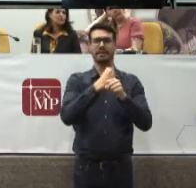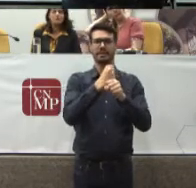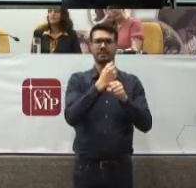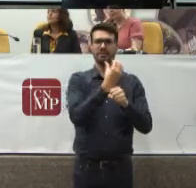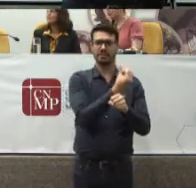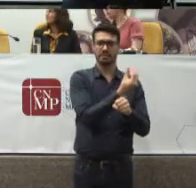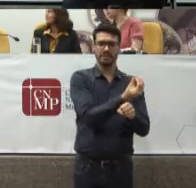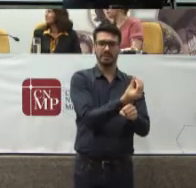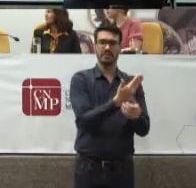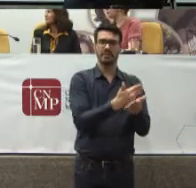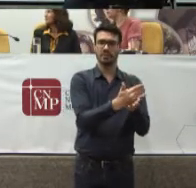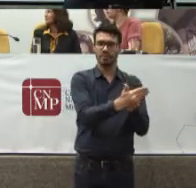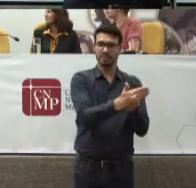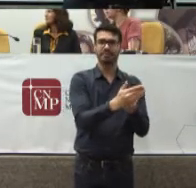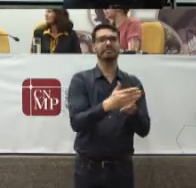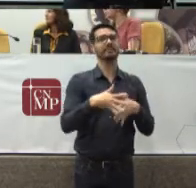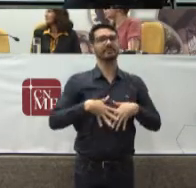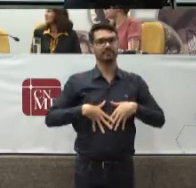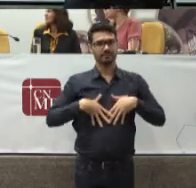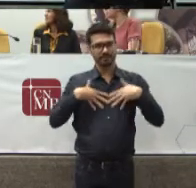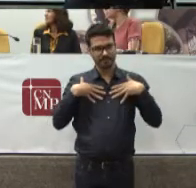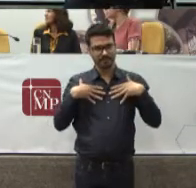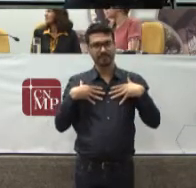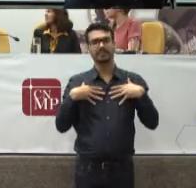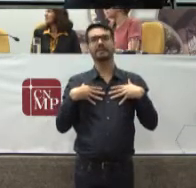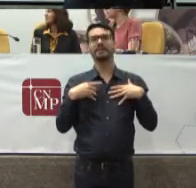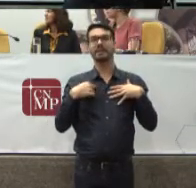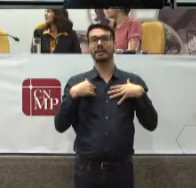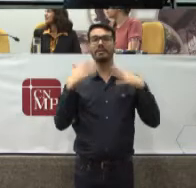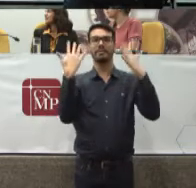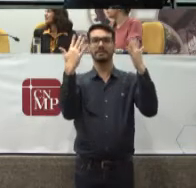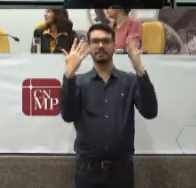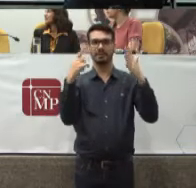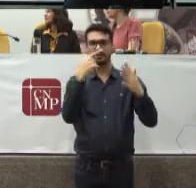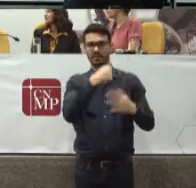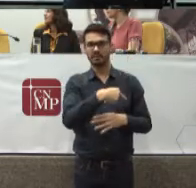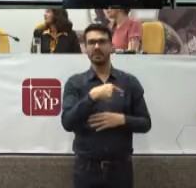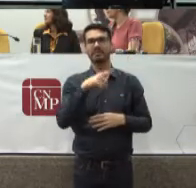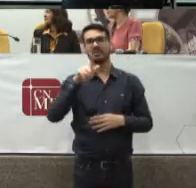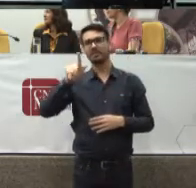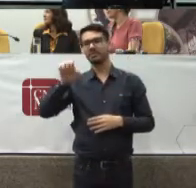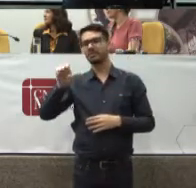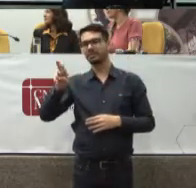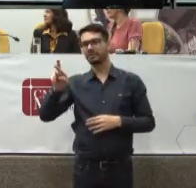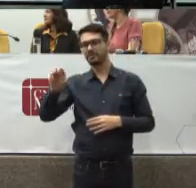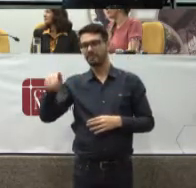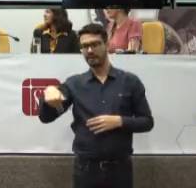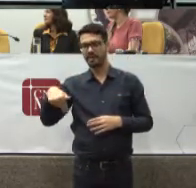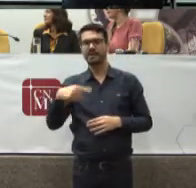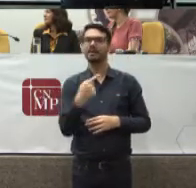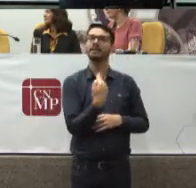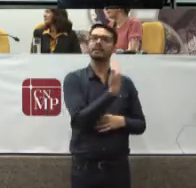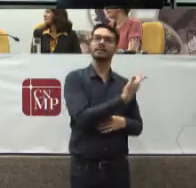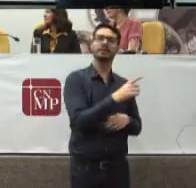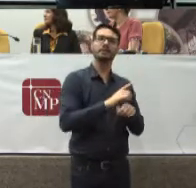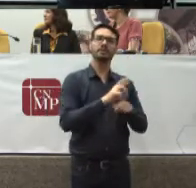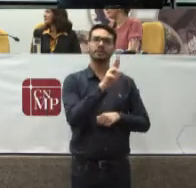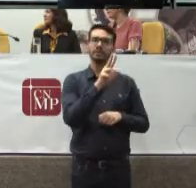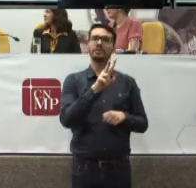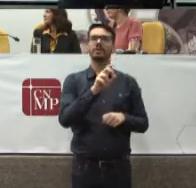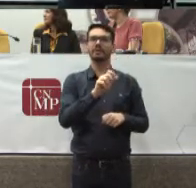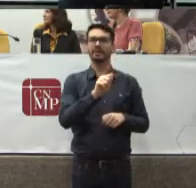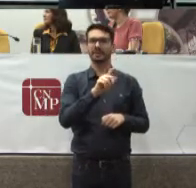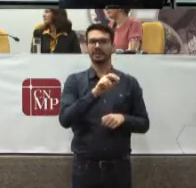É uma alegria Vou deixar Para fazer a saudação Para o meu companheiro Gebran Para a doutora Adriana Para a doutora